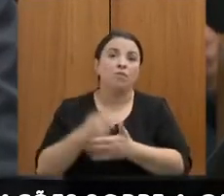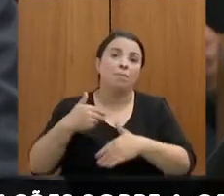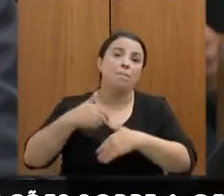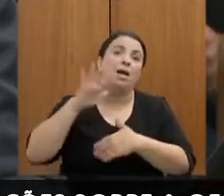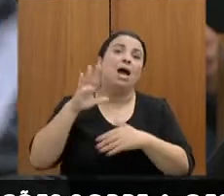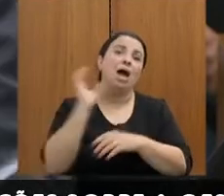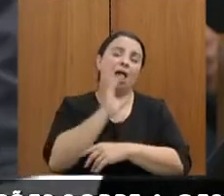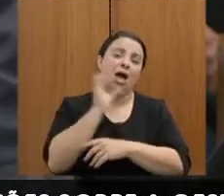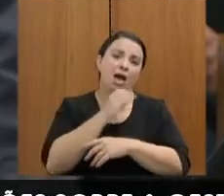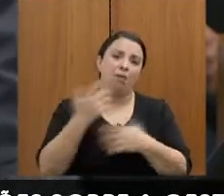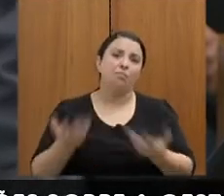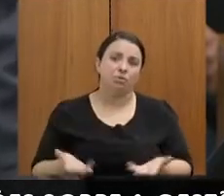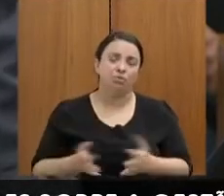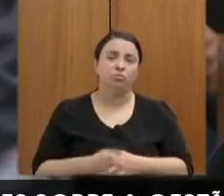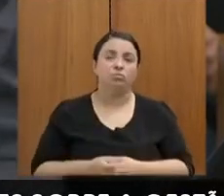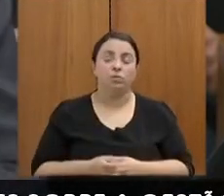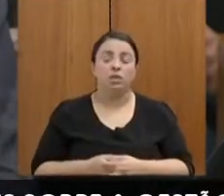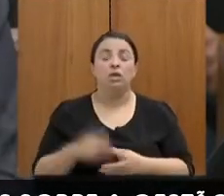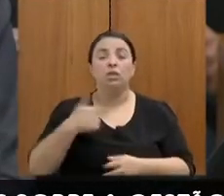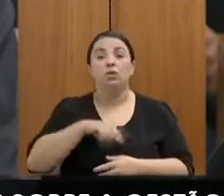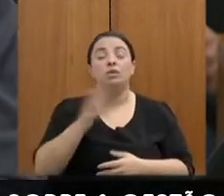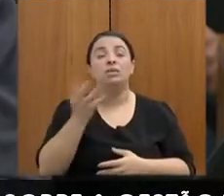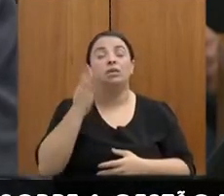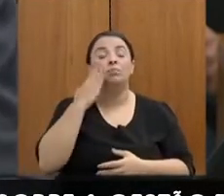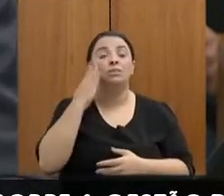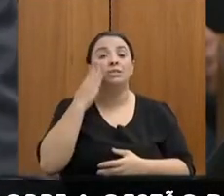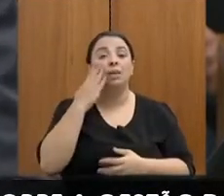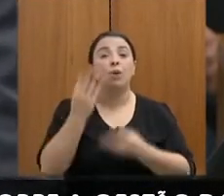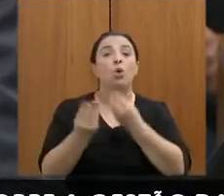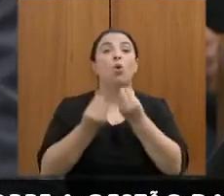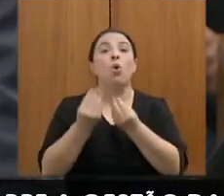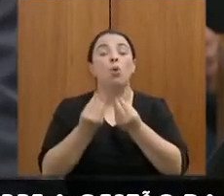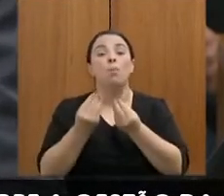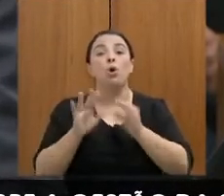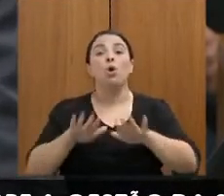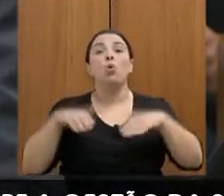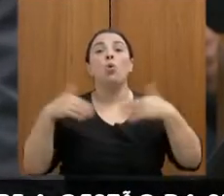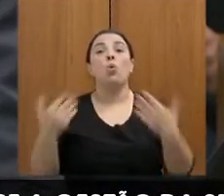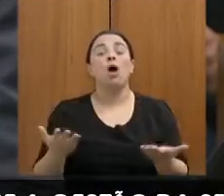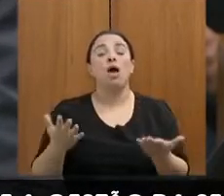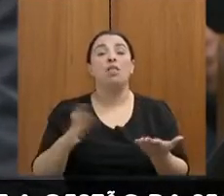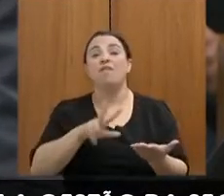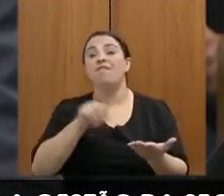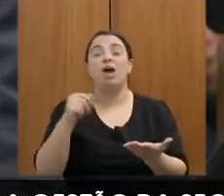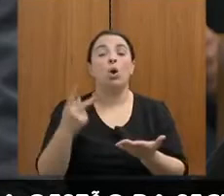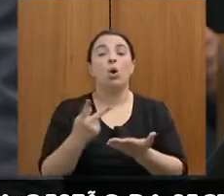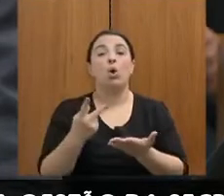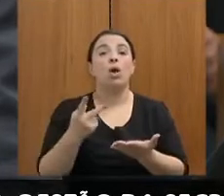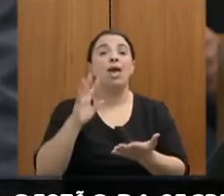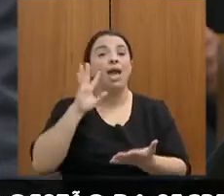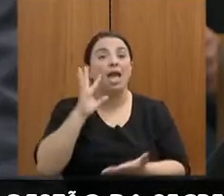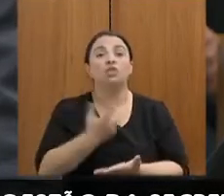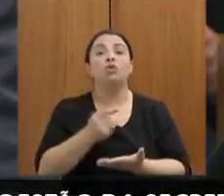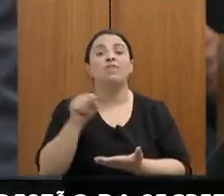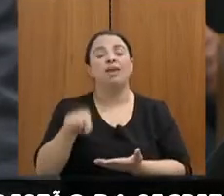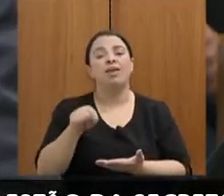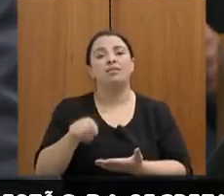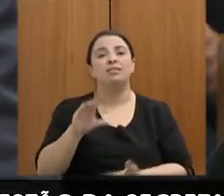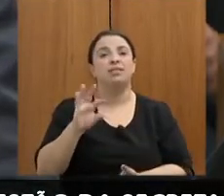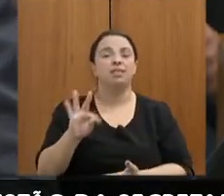Então, dentro disso daí, gente quer saber como e quando vocês pretendem, de fato, resolver essa situação.